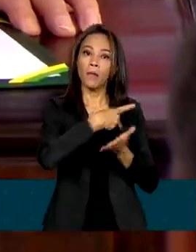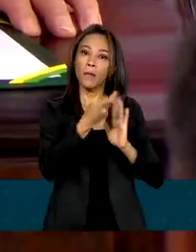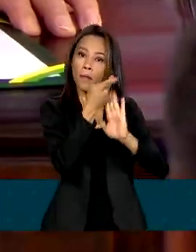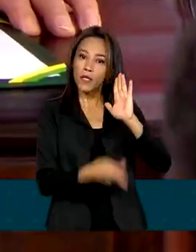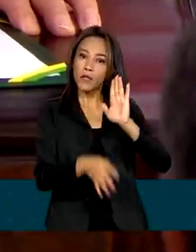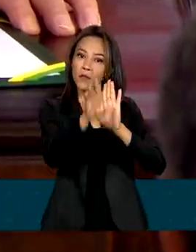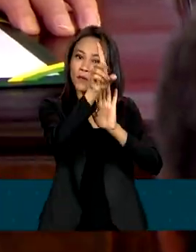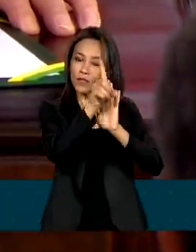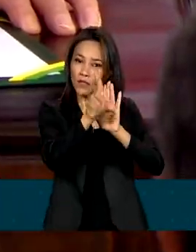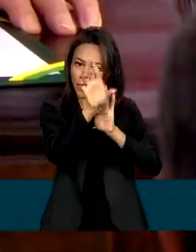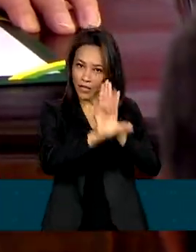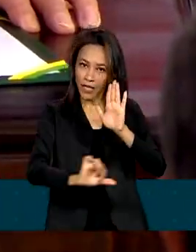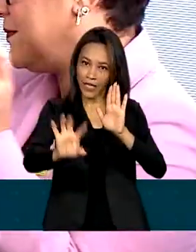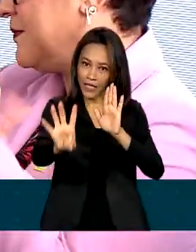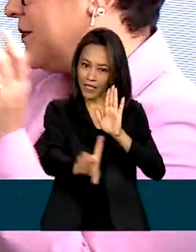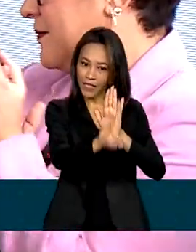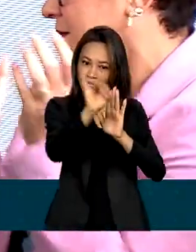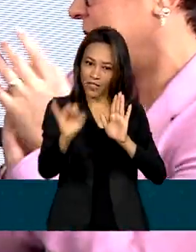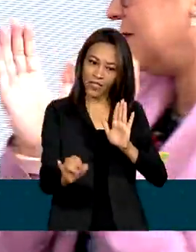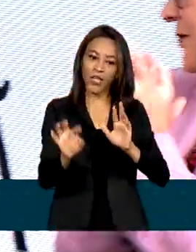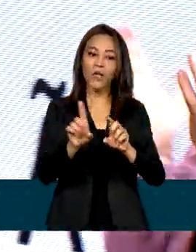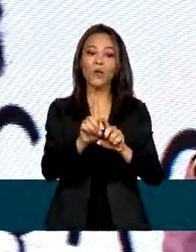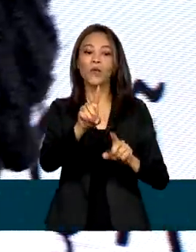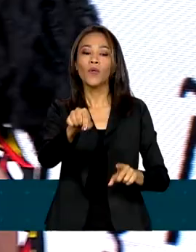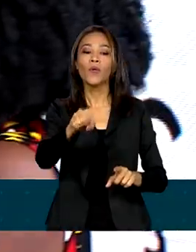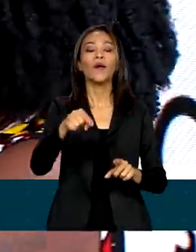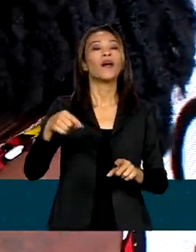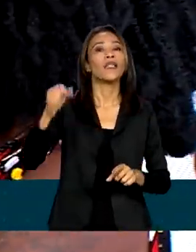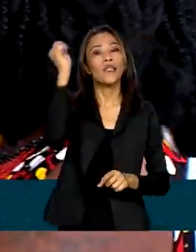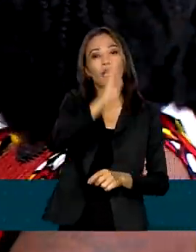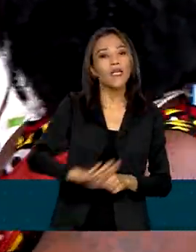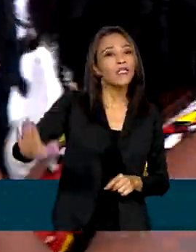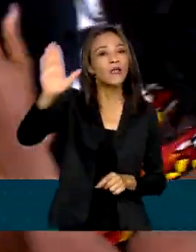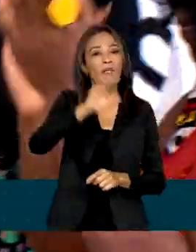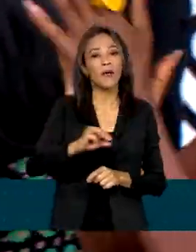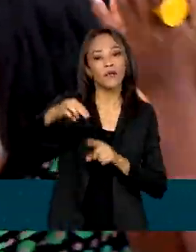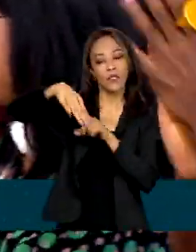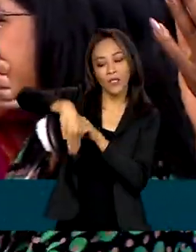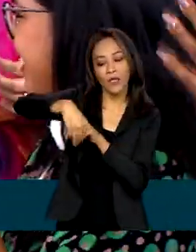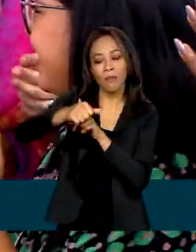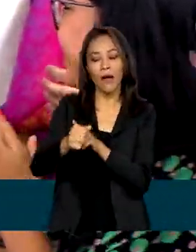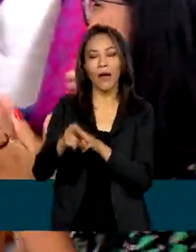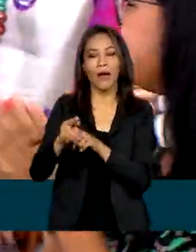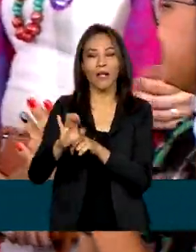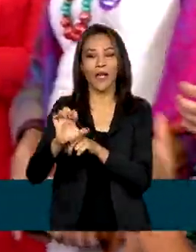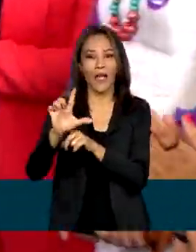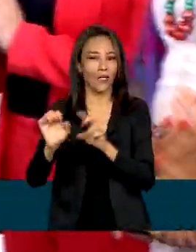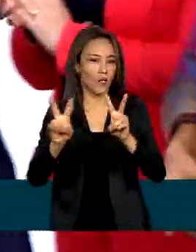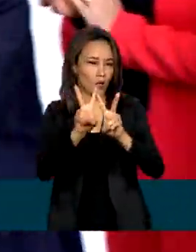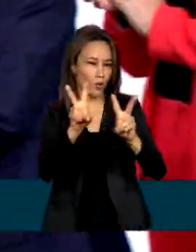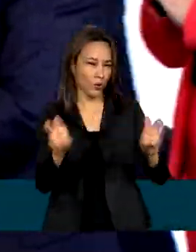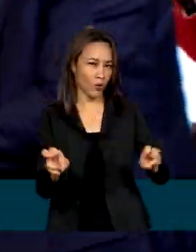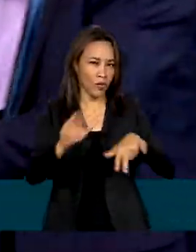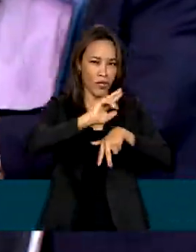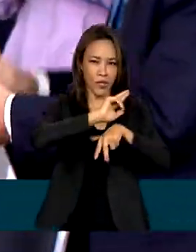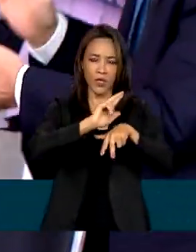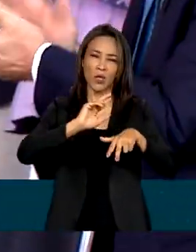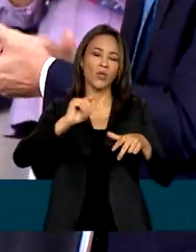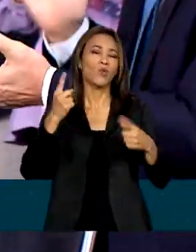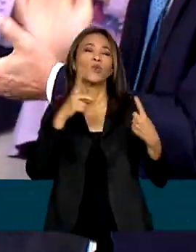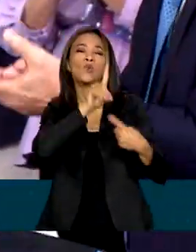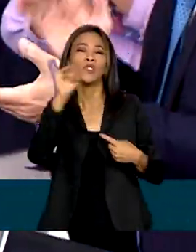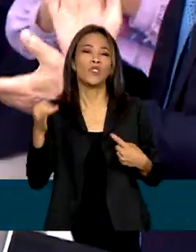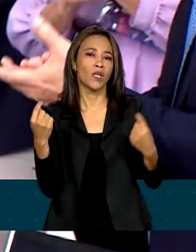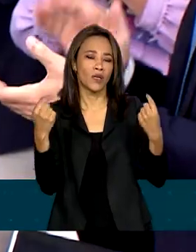o Dia Nacional Marielle Franco de Enfrentamento à Violência Política de Gênero e Raça, a ser celebrado